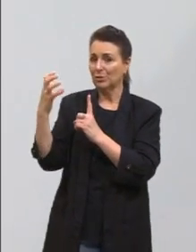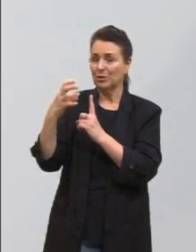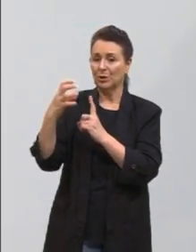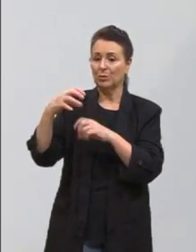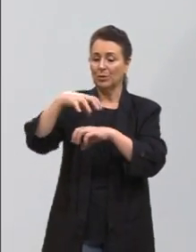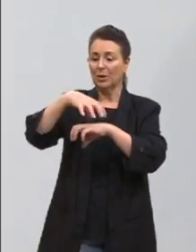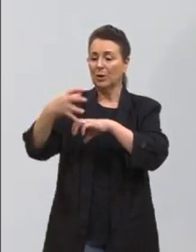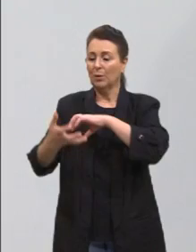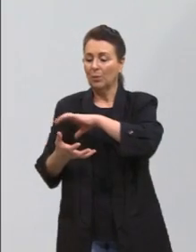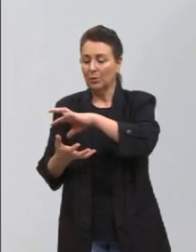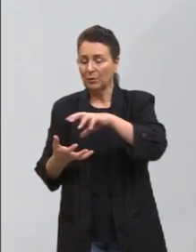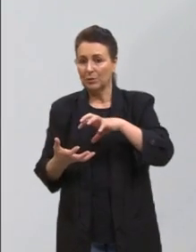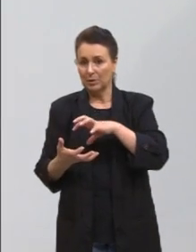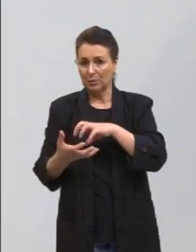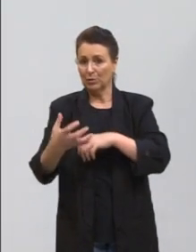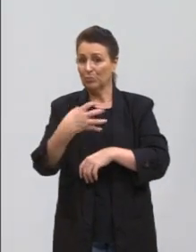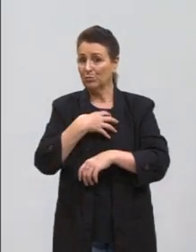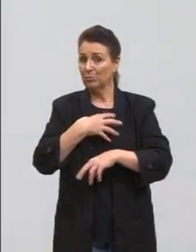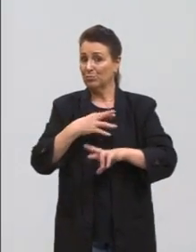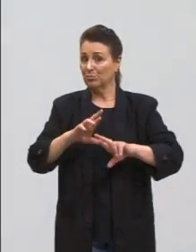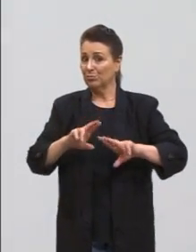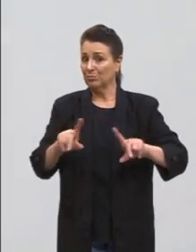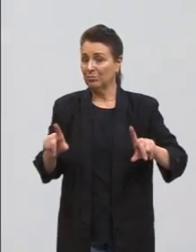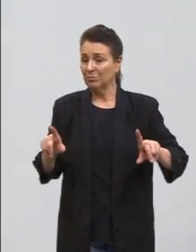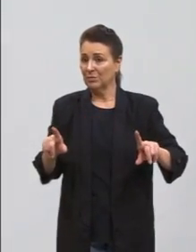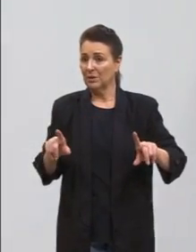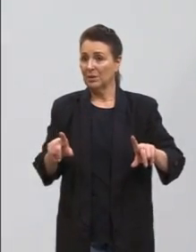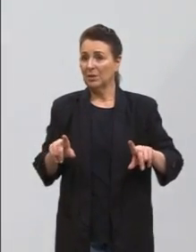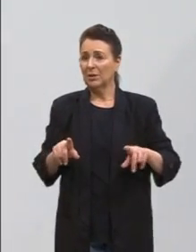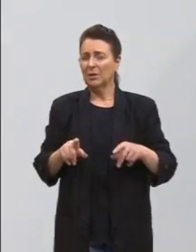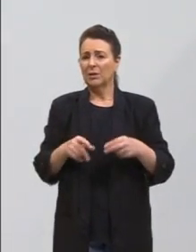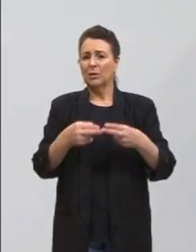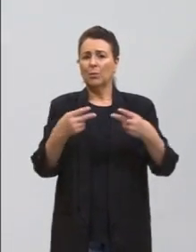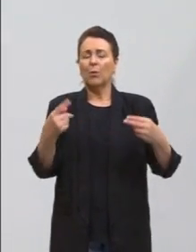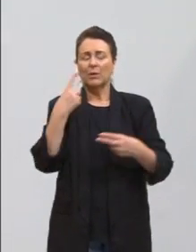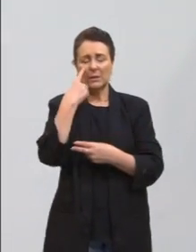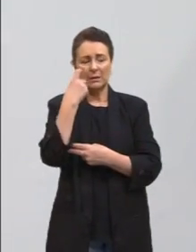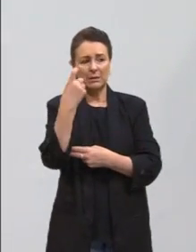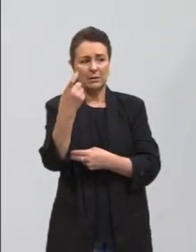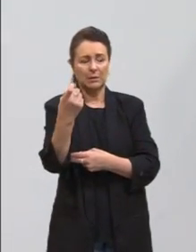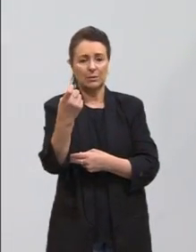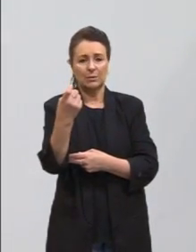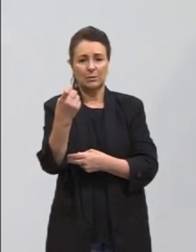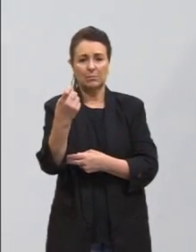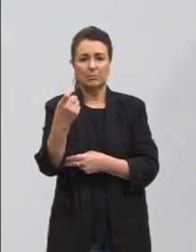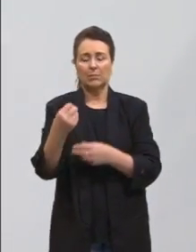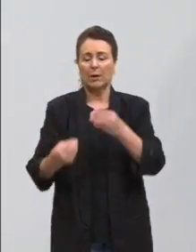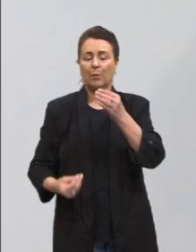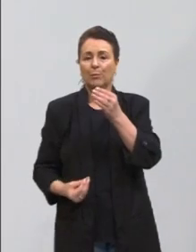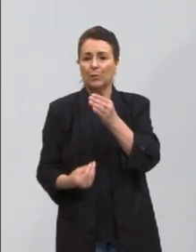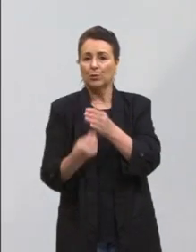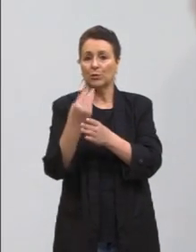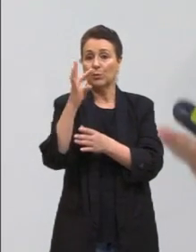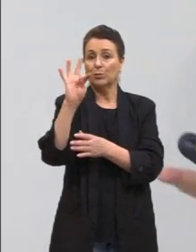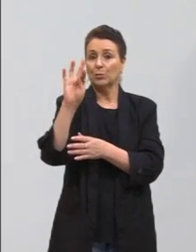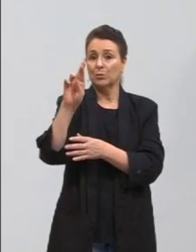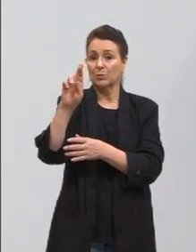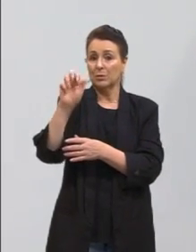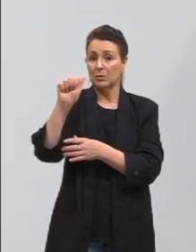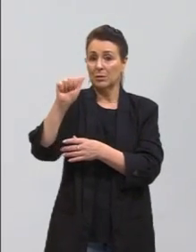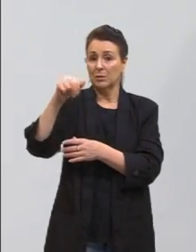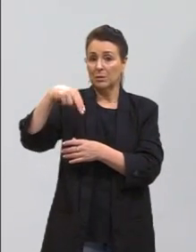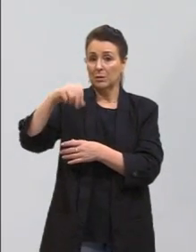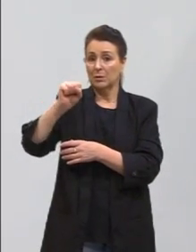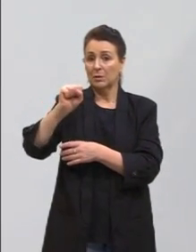porque elas são modificadas. E aqui uma coisa bem interessante, né? A produção transgênica em larga escala,